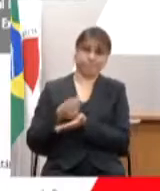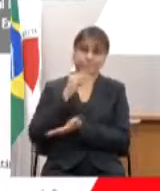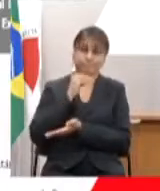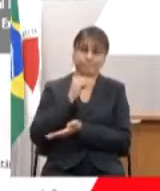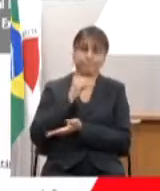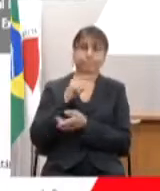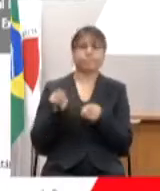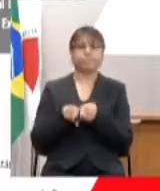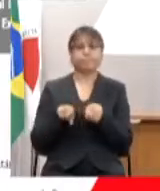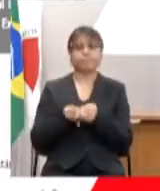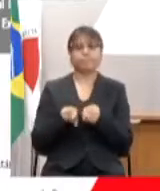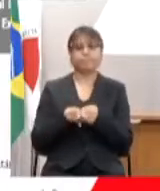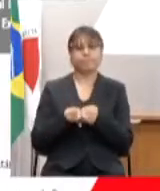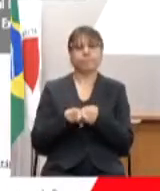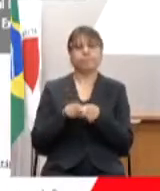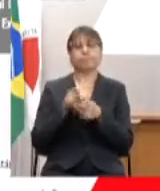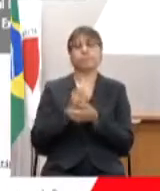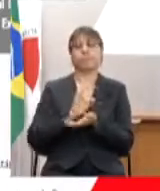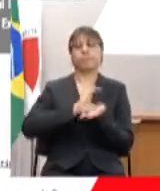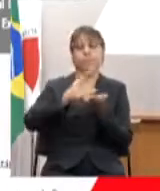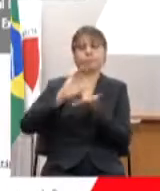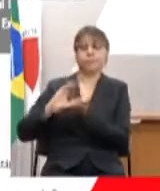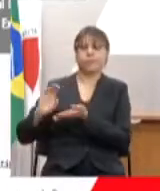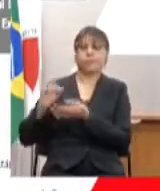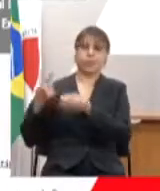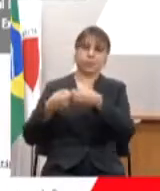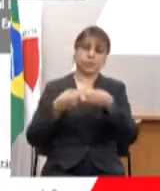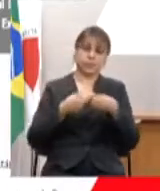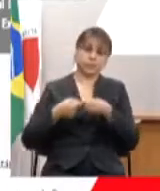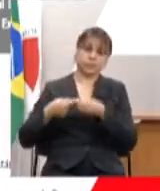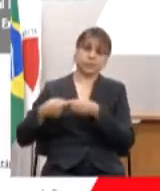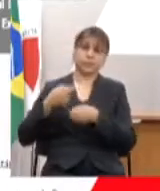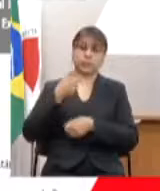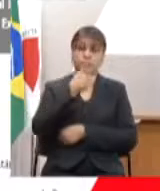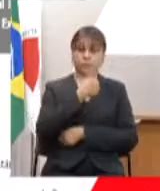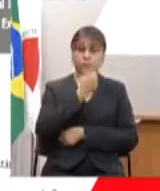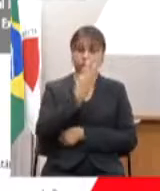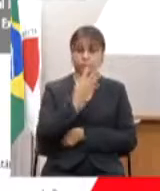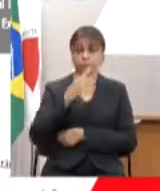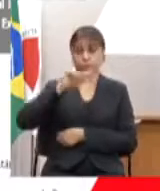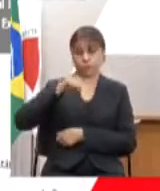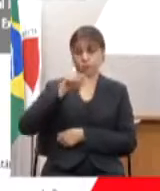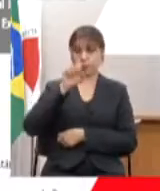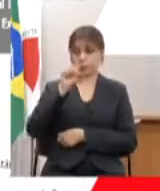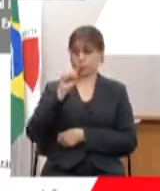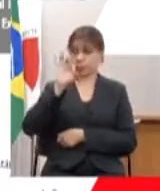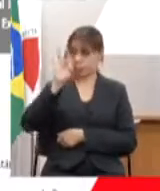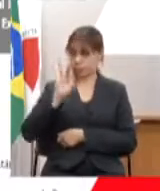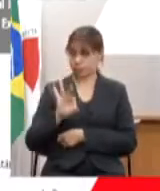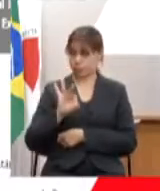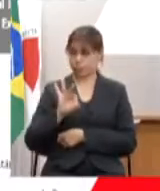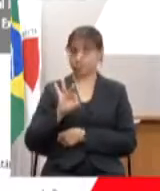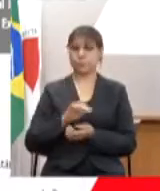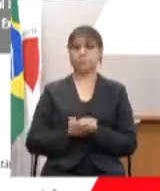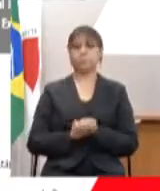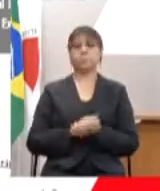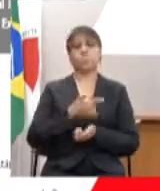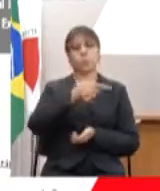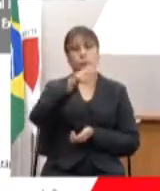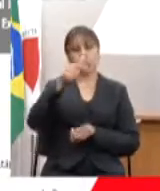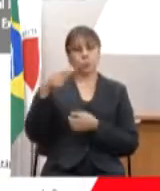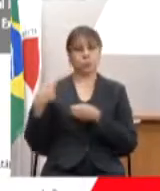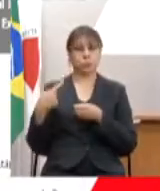Transferências a municípios, 14,8%. Outros Poderes,